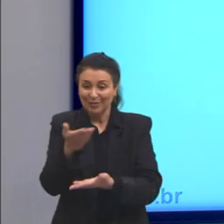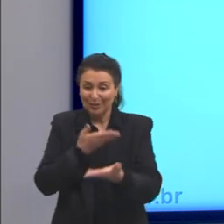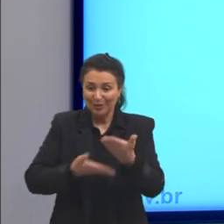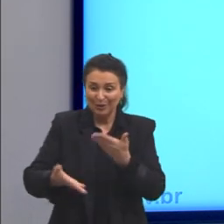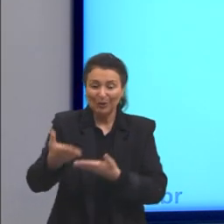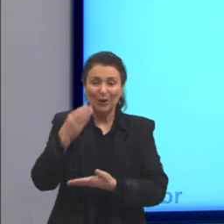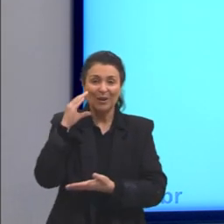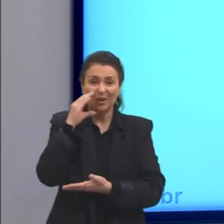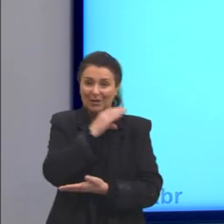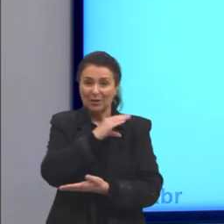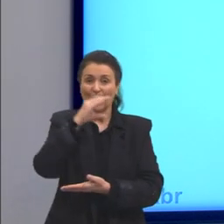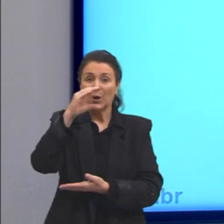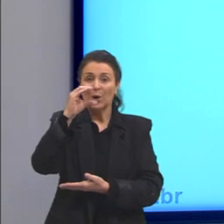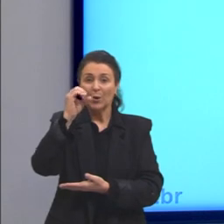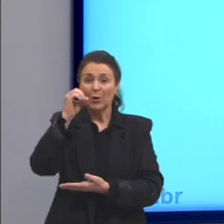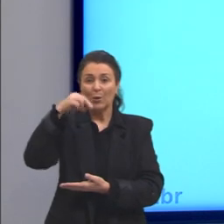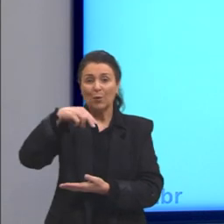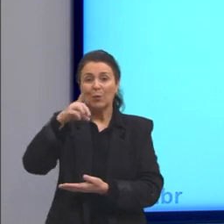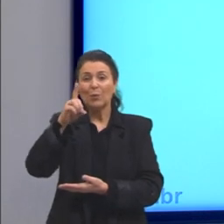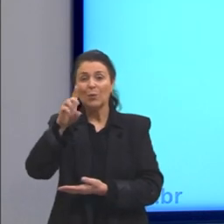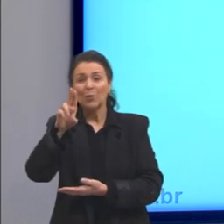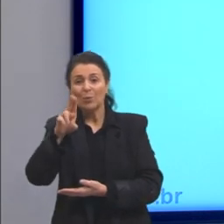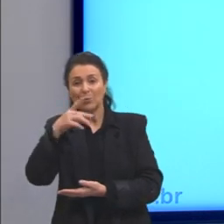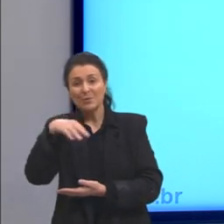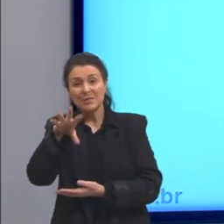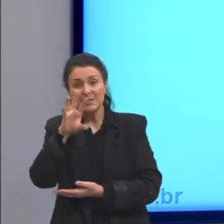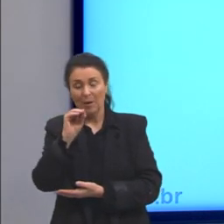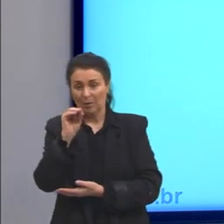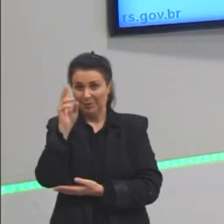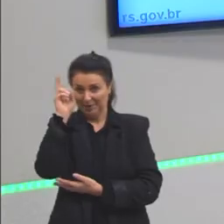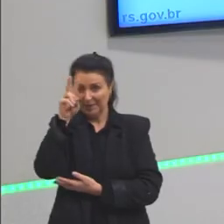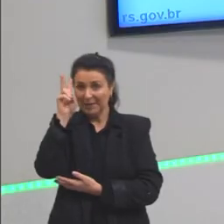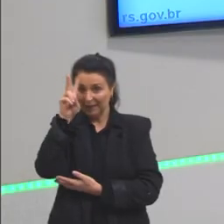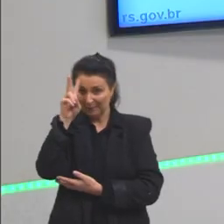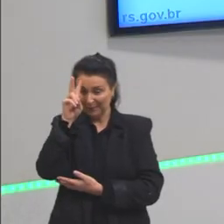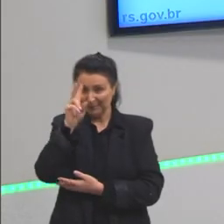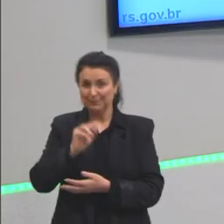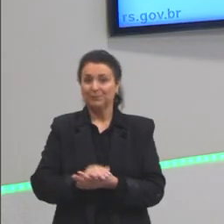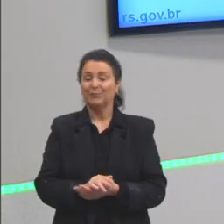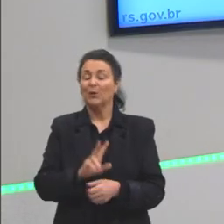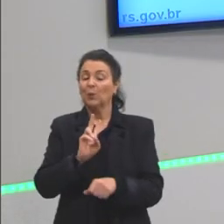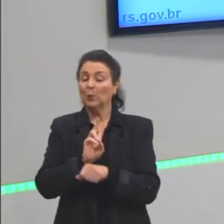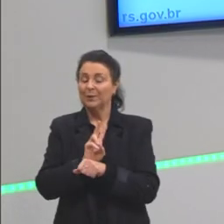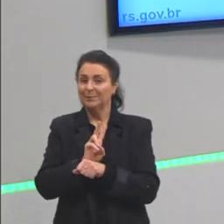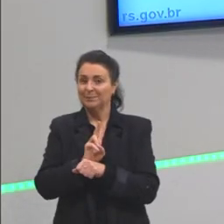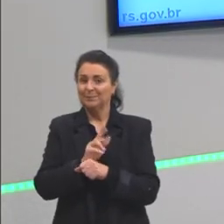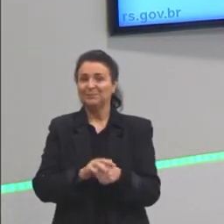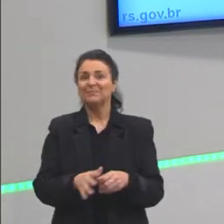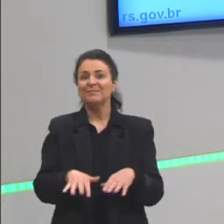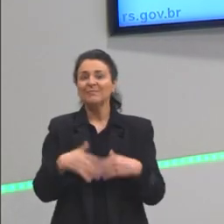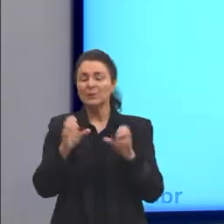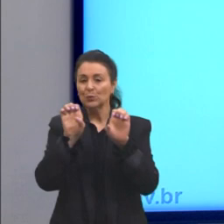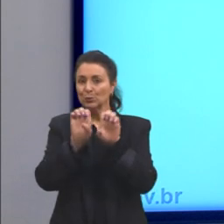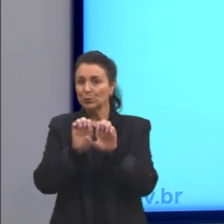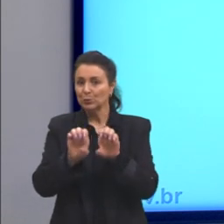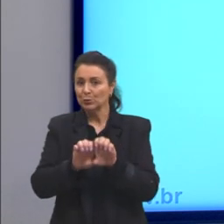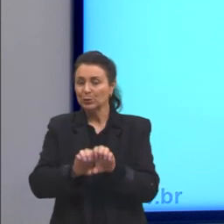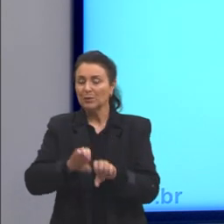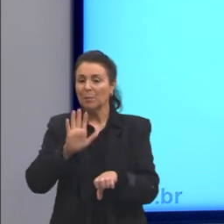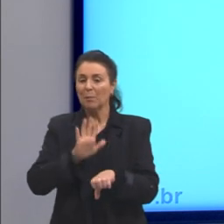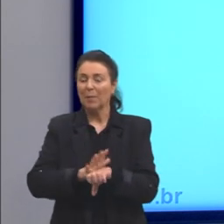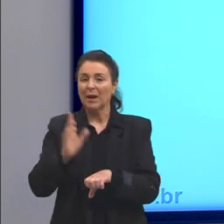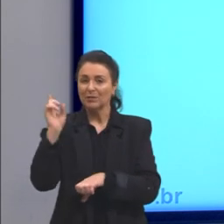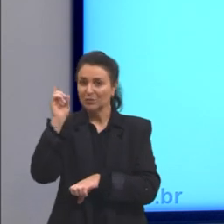não conduzindo bem o calor. Então, tomem cuidado. São estruturas que dificultam a